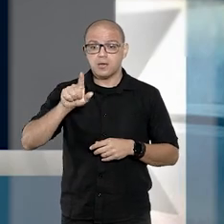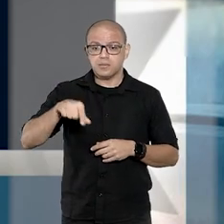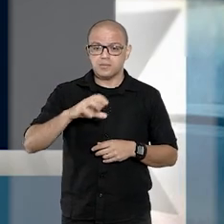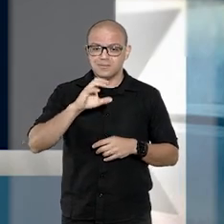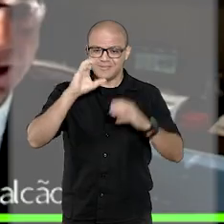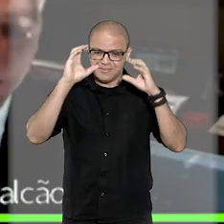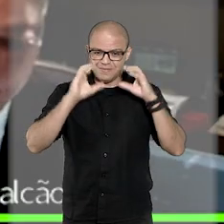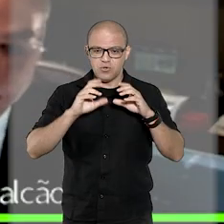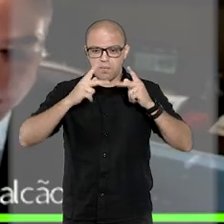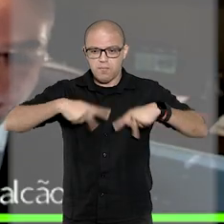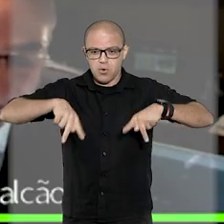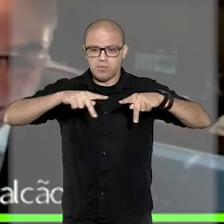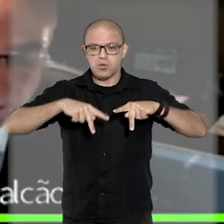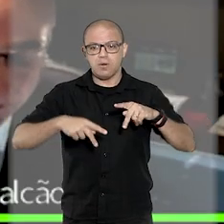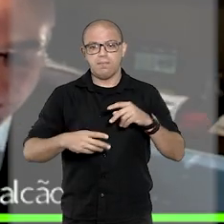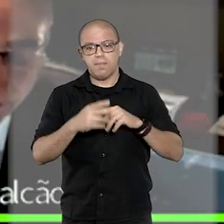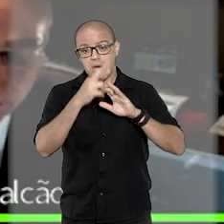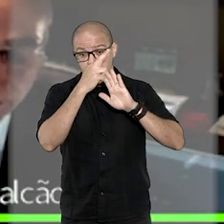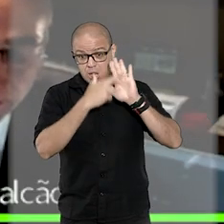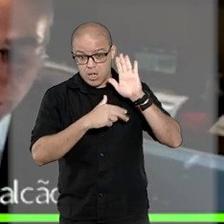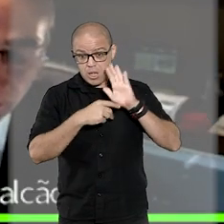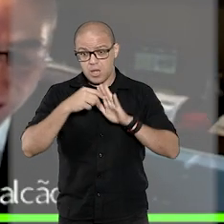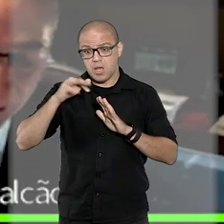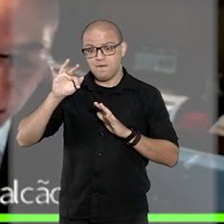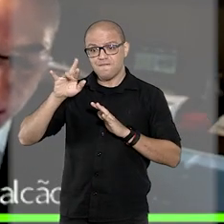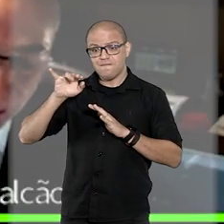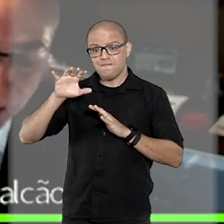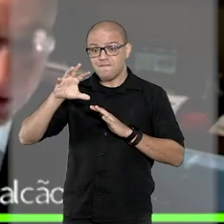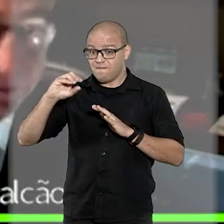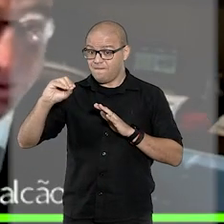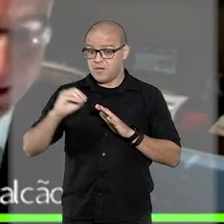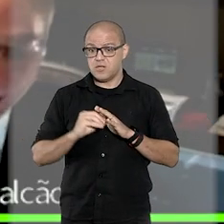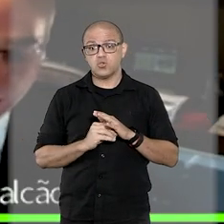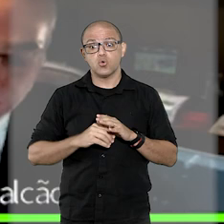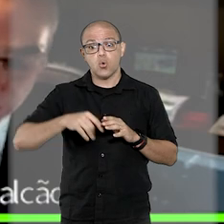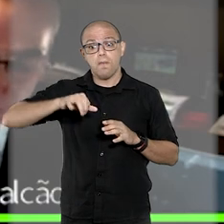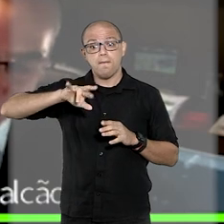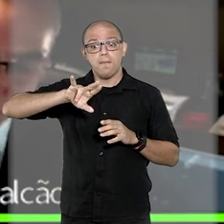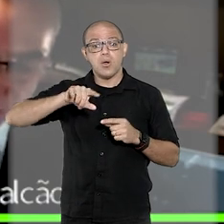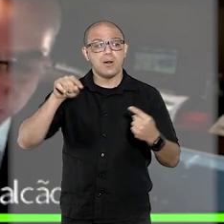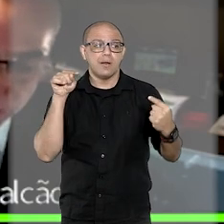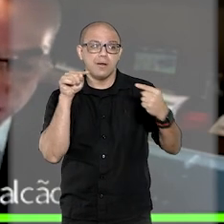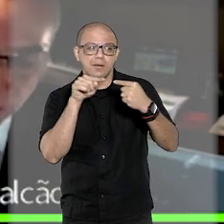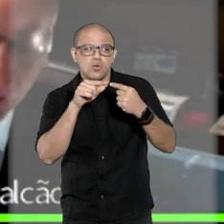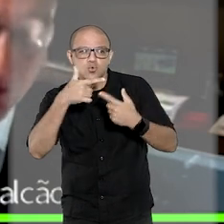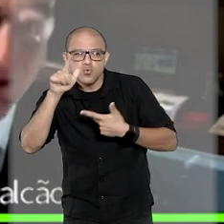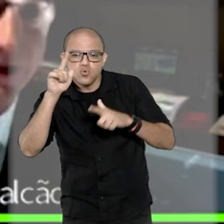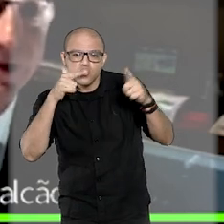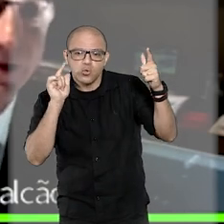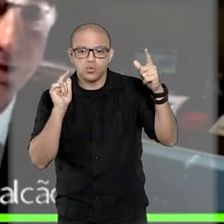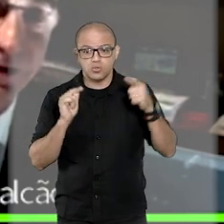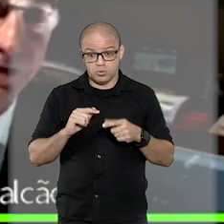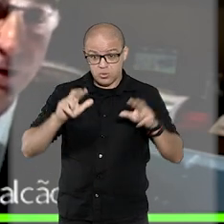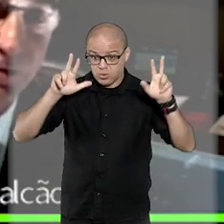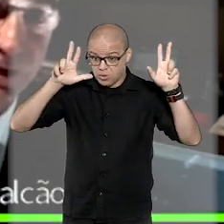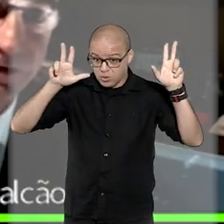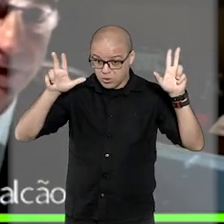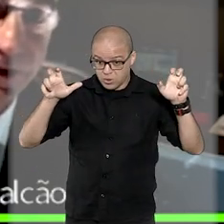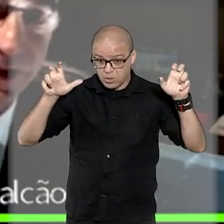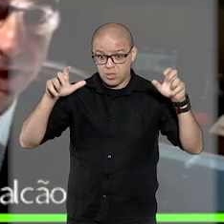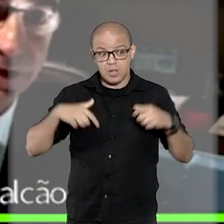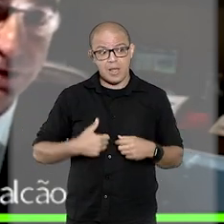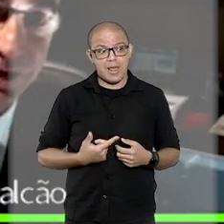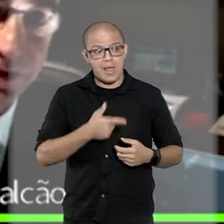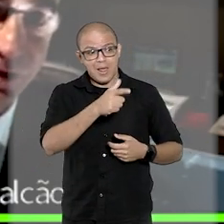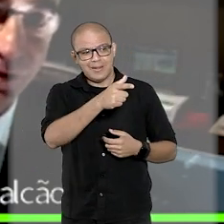civil pública. Para o relator ministro Francisco Falcão, o dano moral se configura, entre outros elementos, nos casos em que há